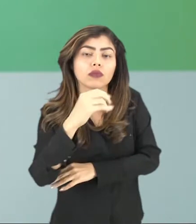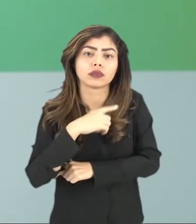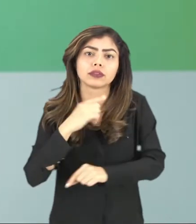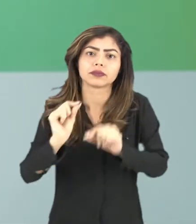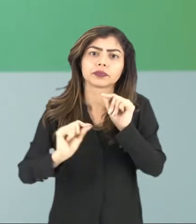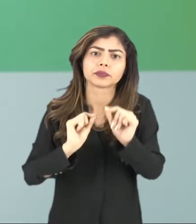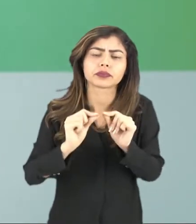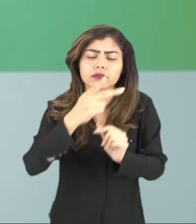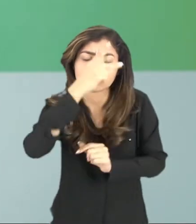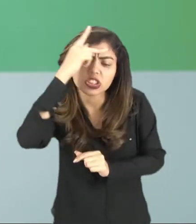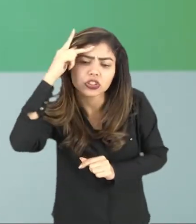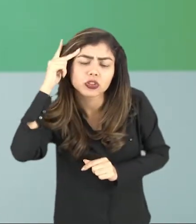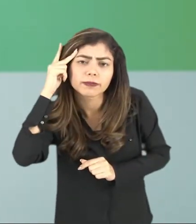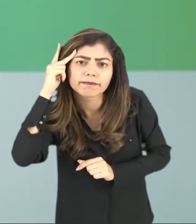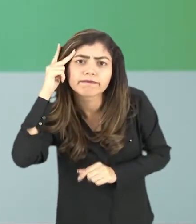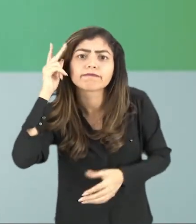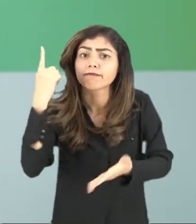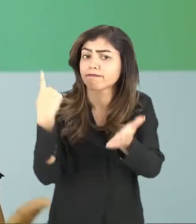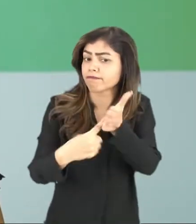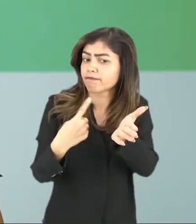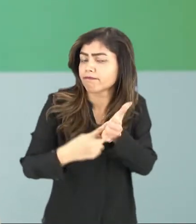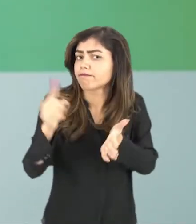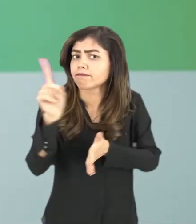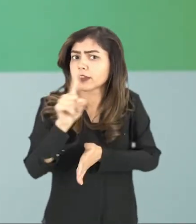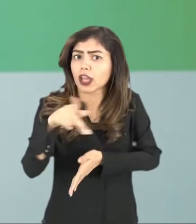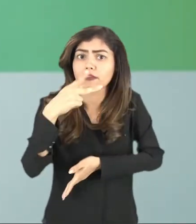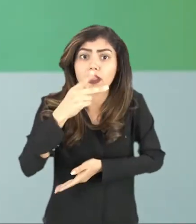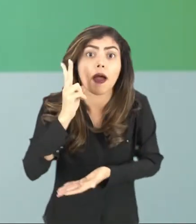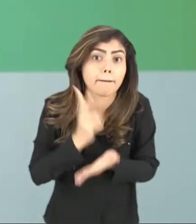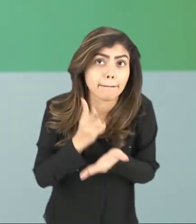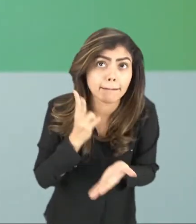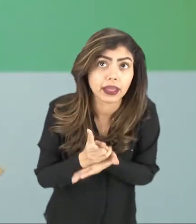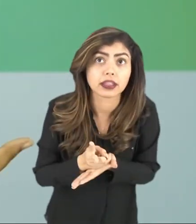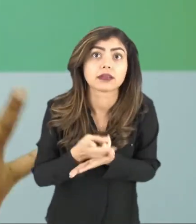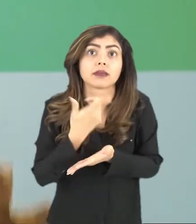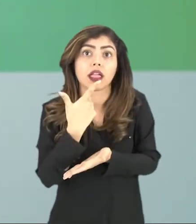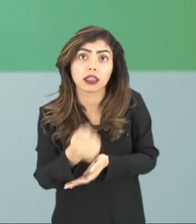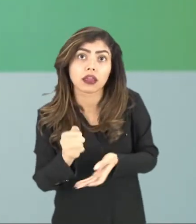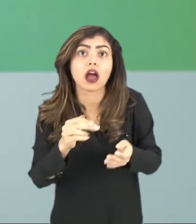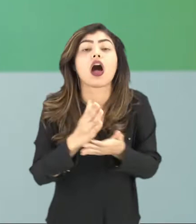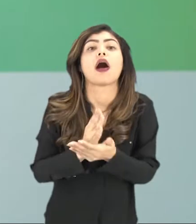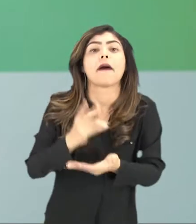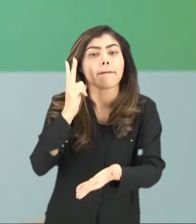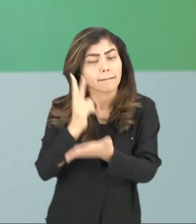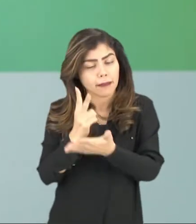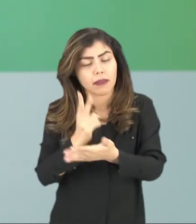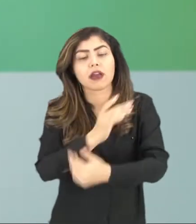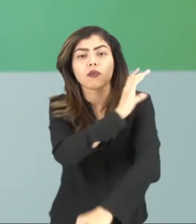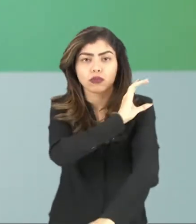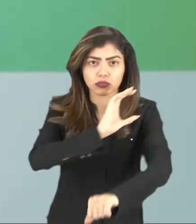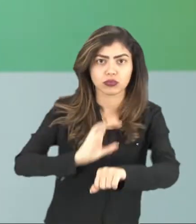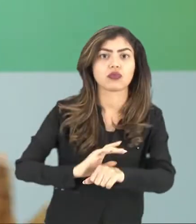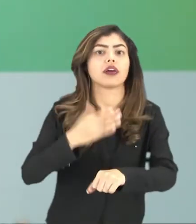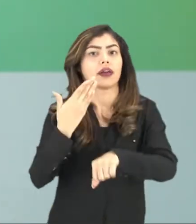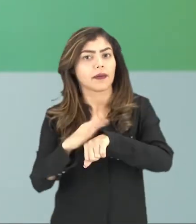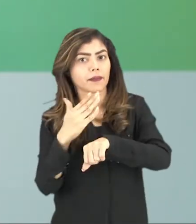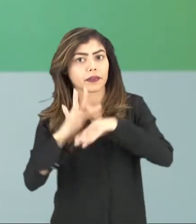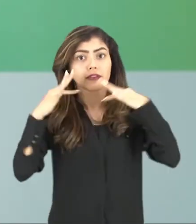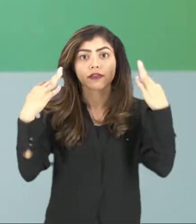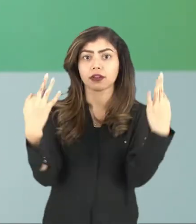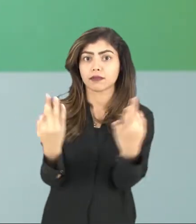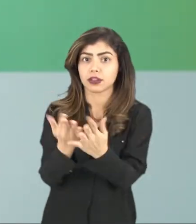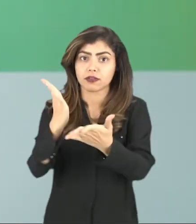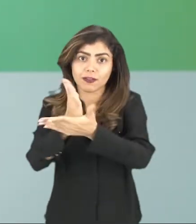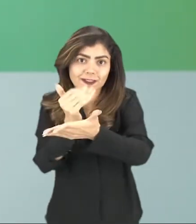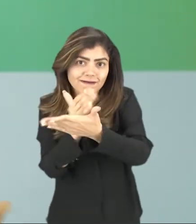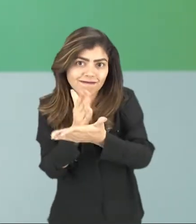as pessoas, elas não estavam de acordo, né? Elas falavam as mesmas línguas, elas tinham costumes comuns, né? Práticas comuns, famílias